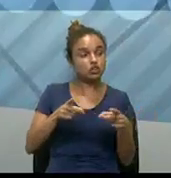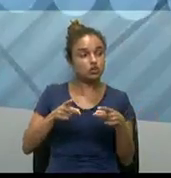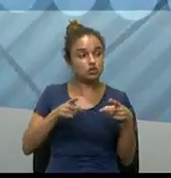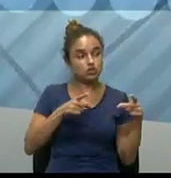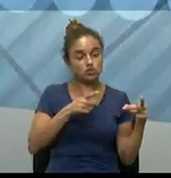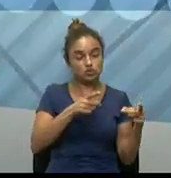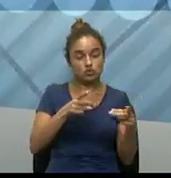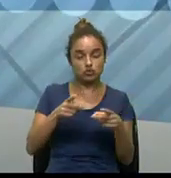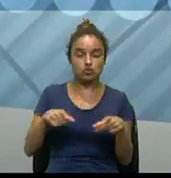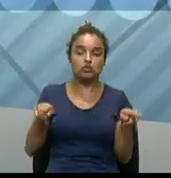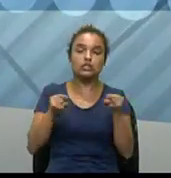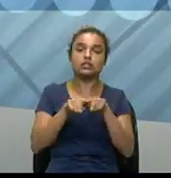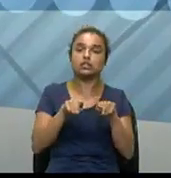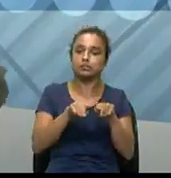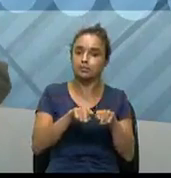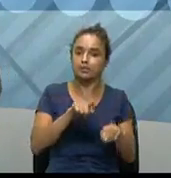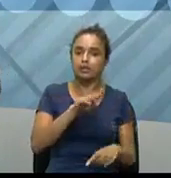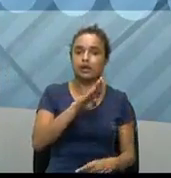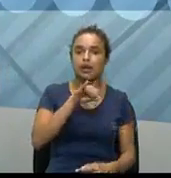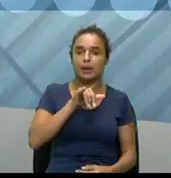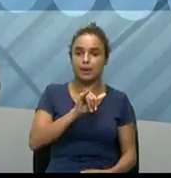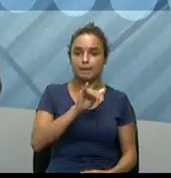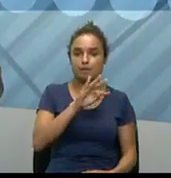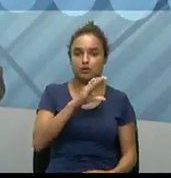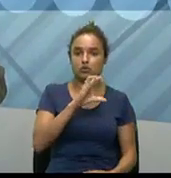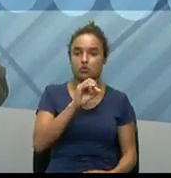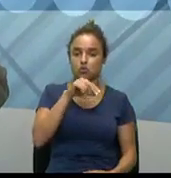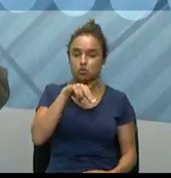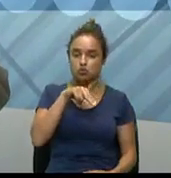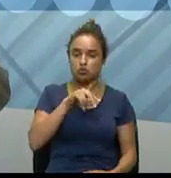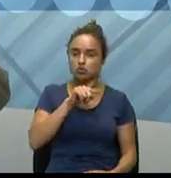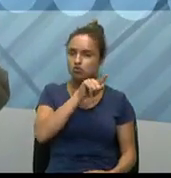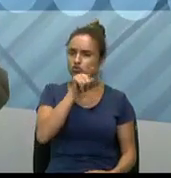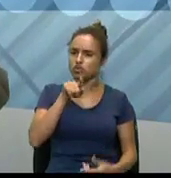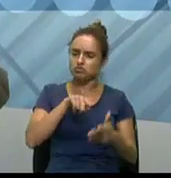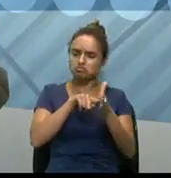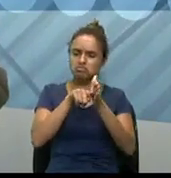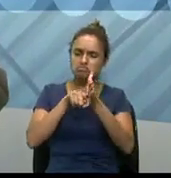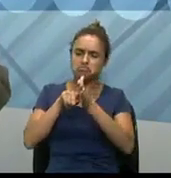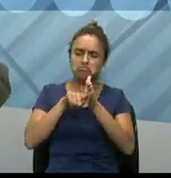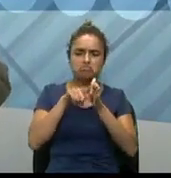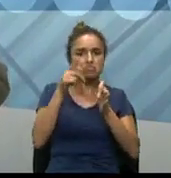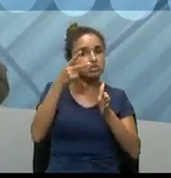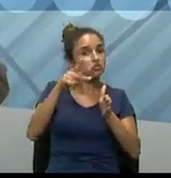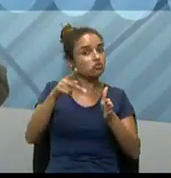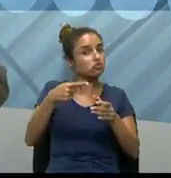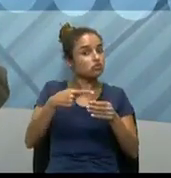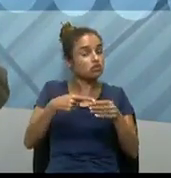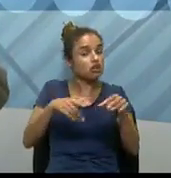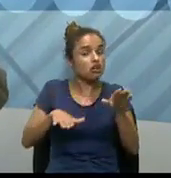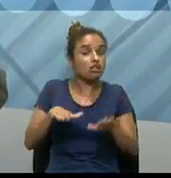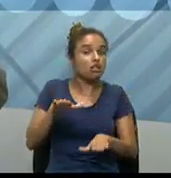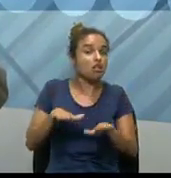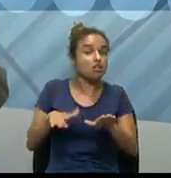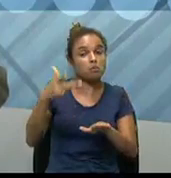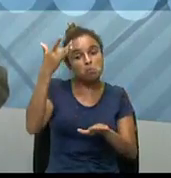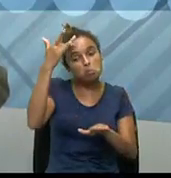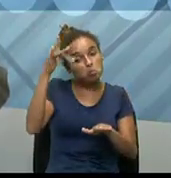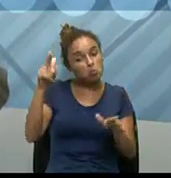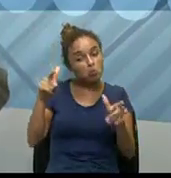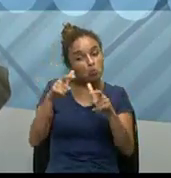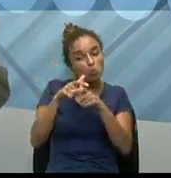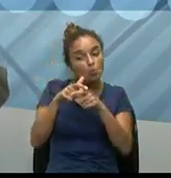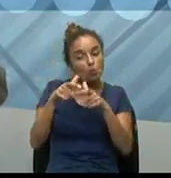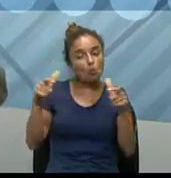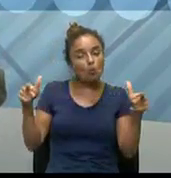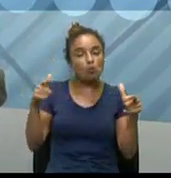comercializam as Bitcoins. Se vocês pesquisarem aí, né, até na sua cidade, talvez, não sei qual o tamanho da sua